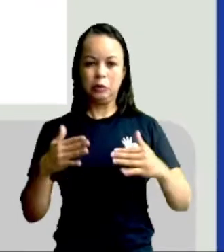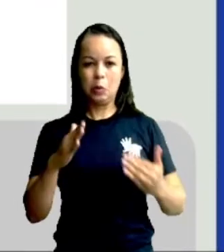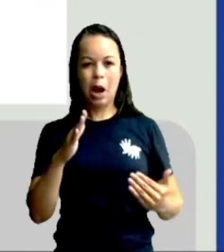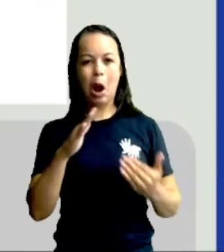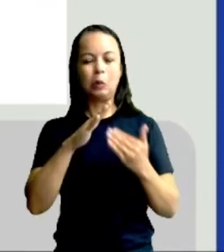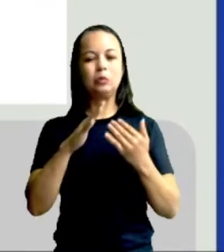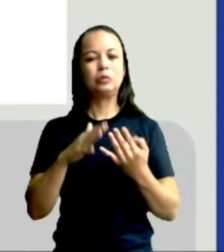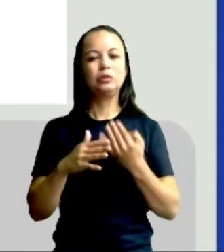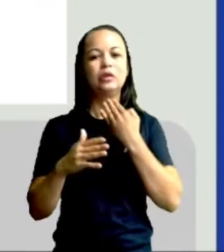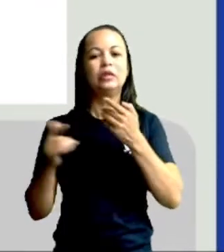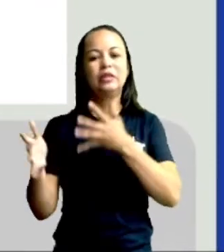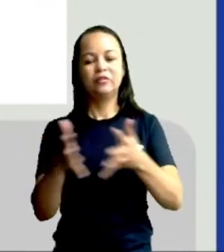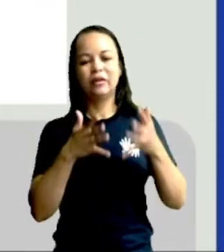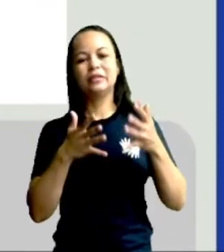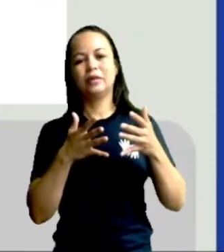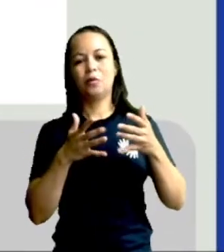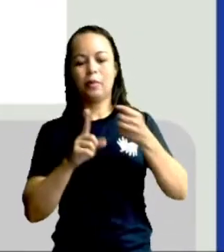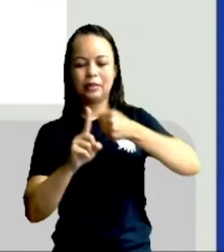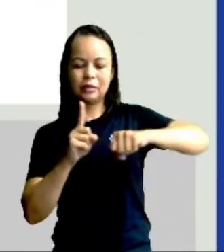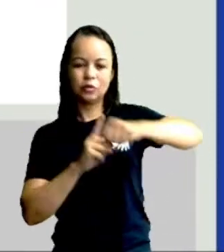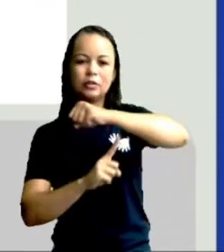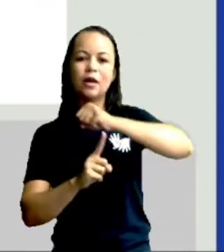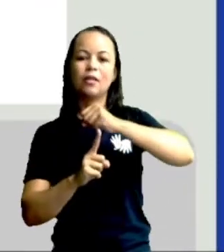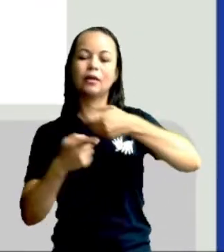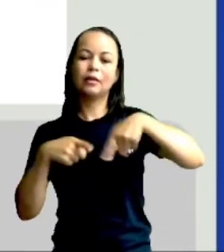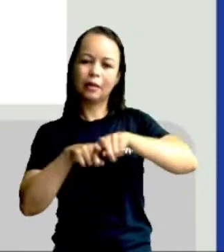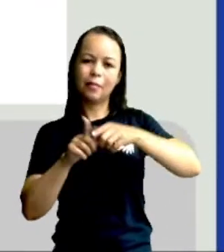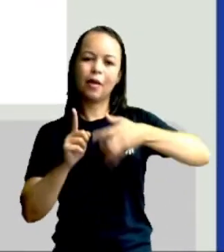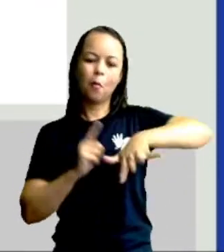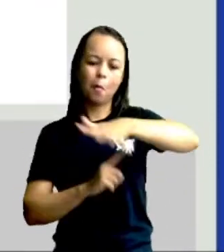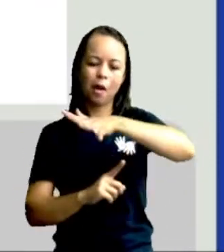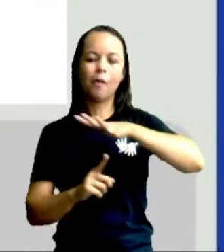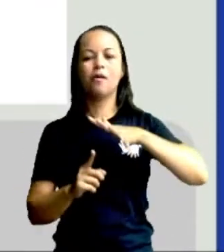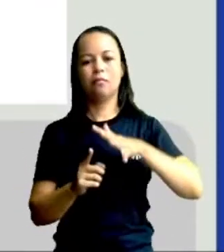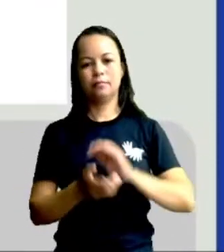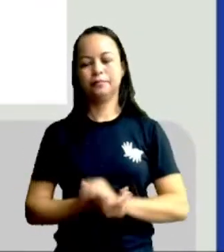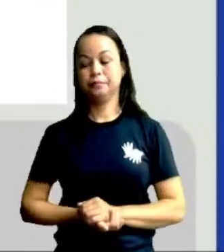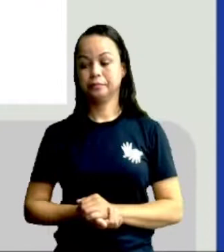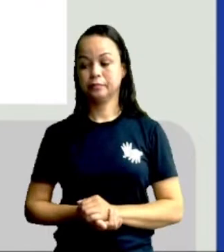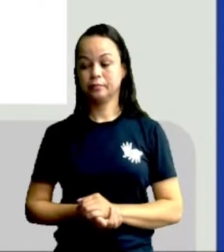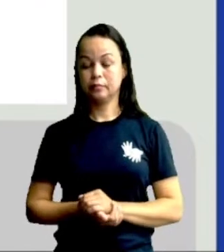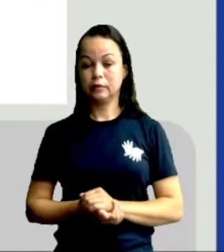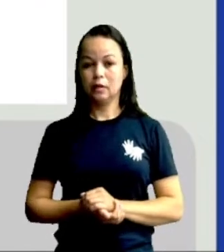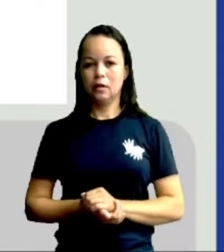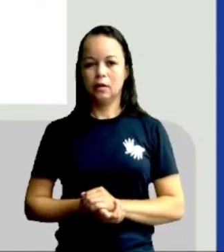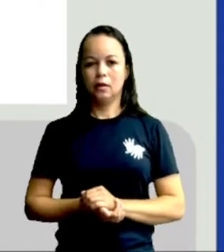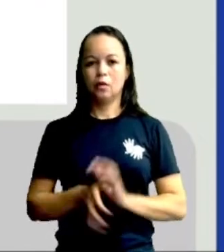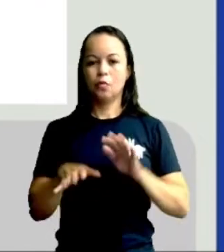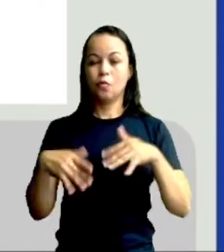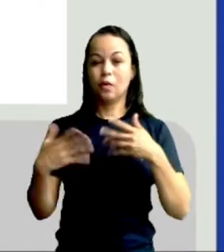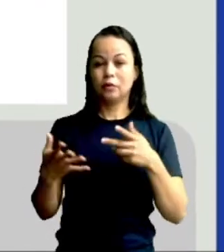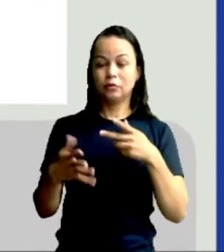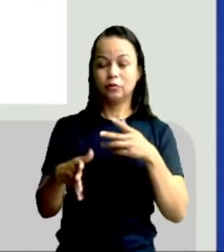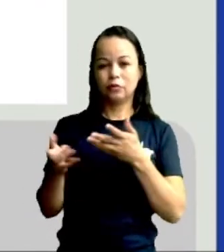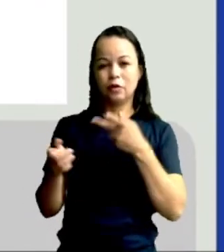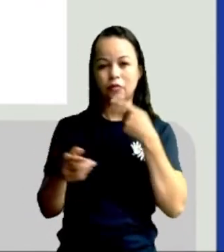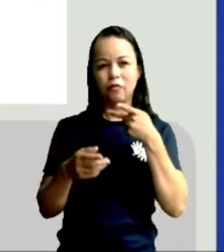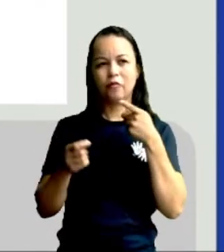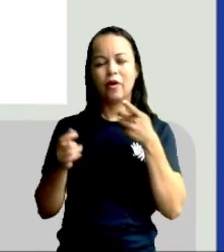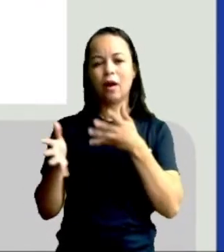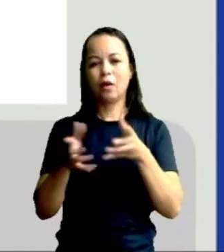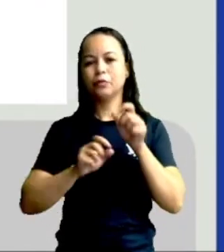para a sociedade e para meio ambiente. E aqui, quanto verticalizada,